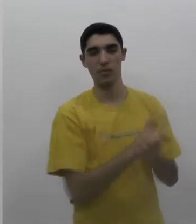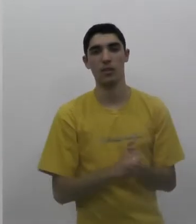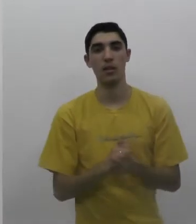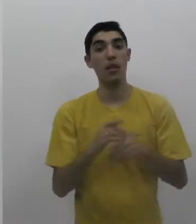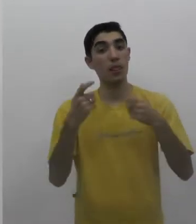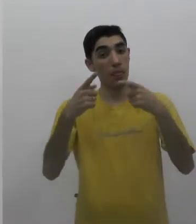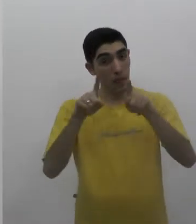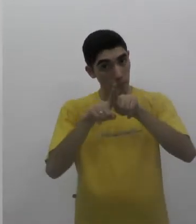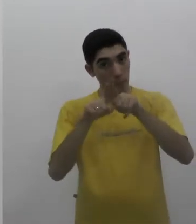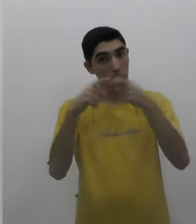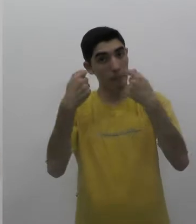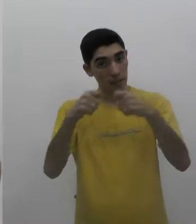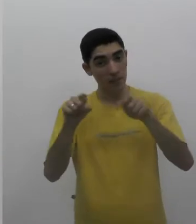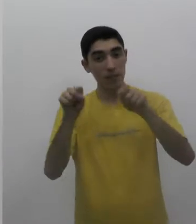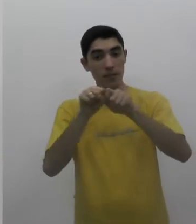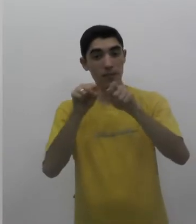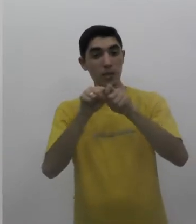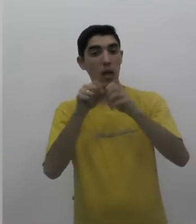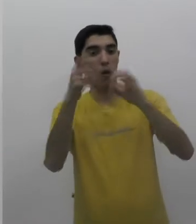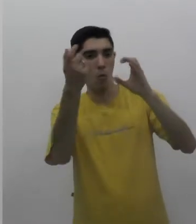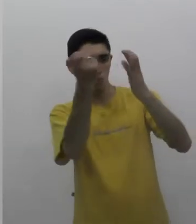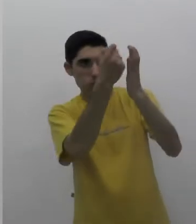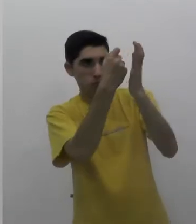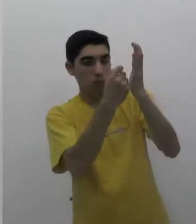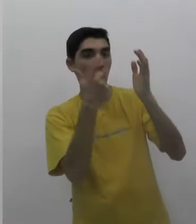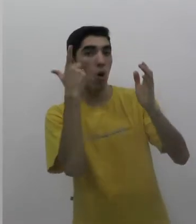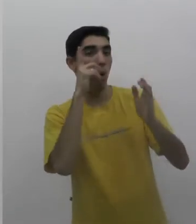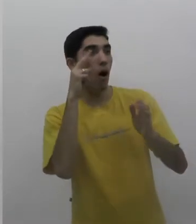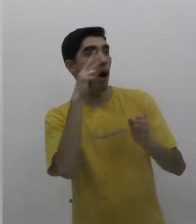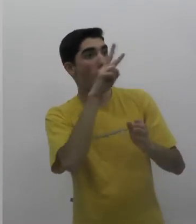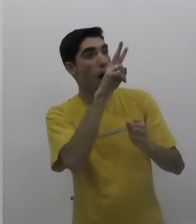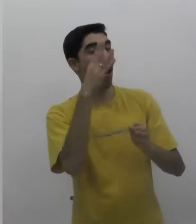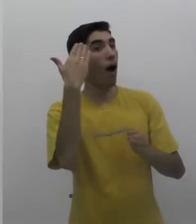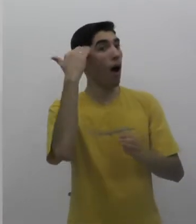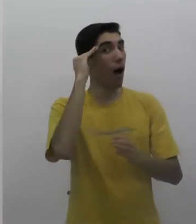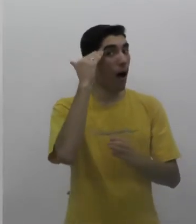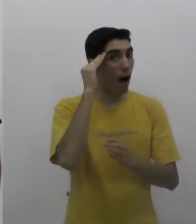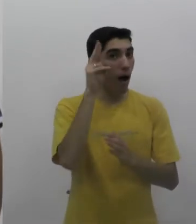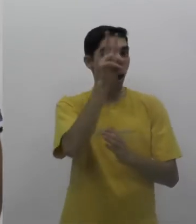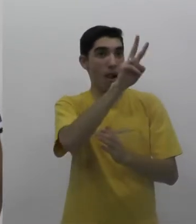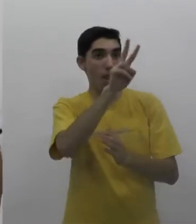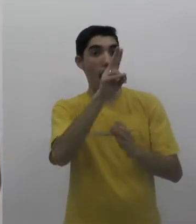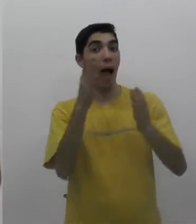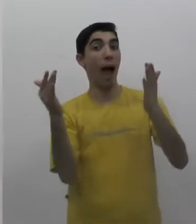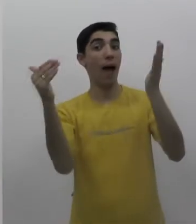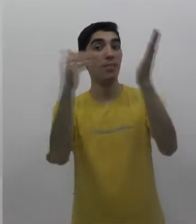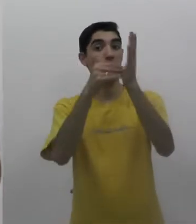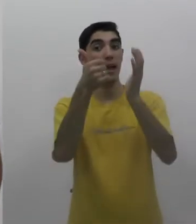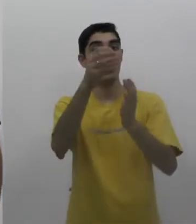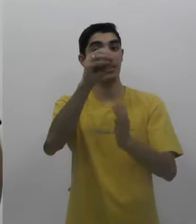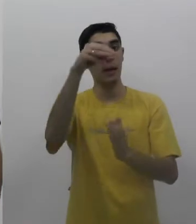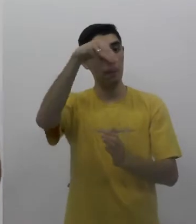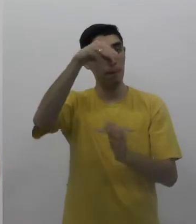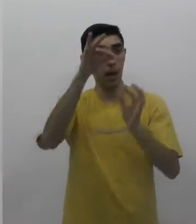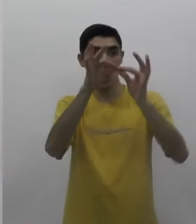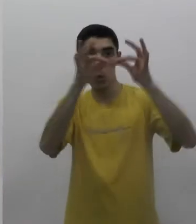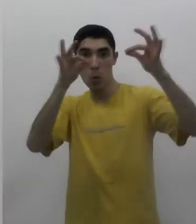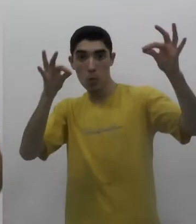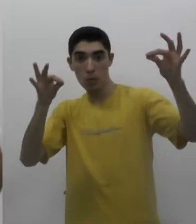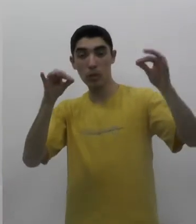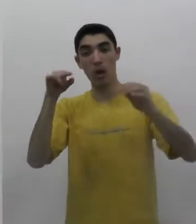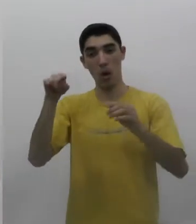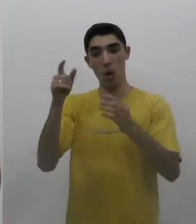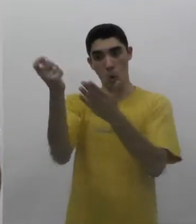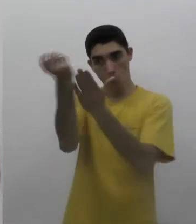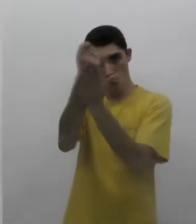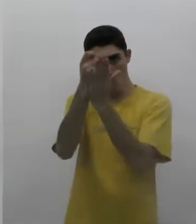deverá conter, além da arte, os dizeres do título e do lema. E além disso, é exigido também que a mensagem possa ser lida, entendida